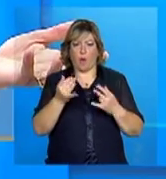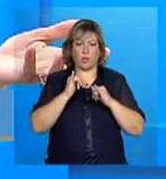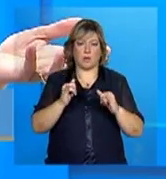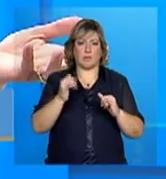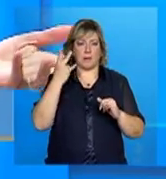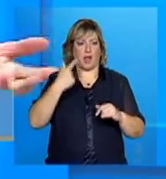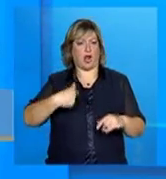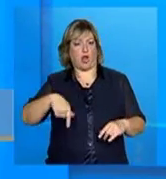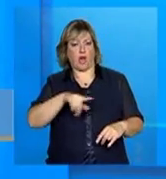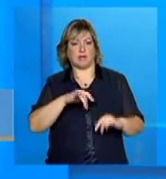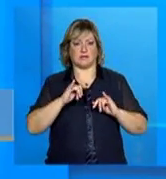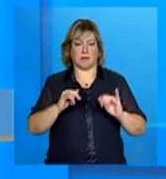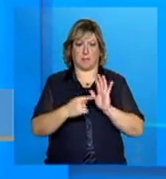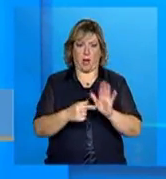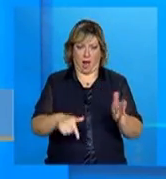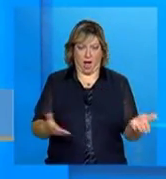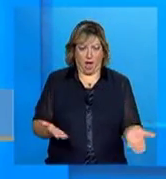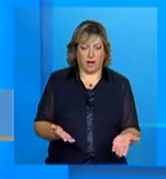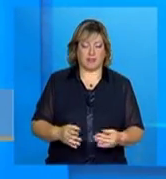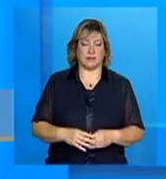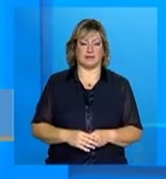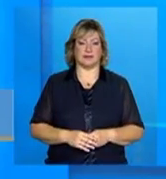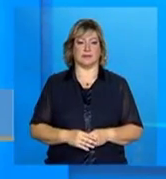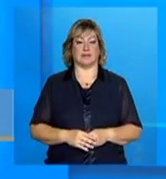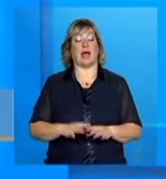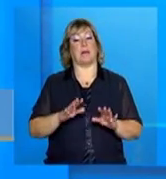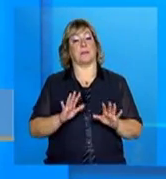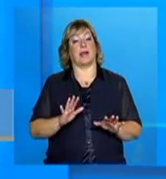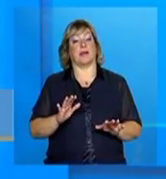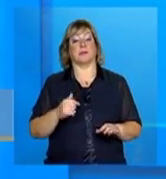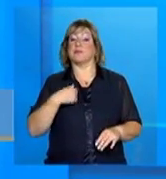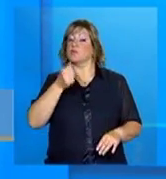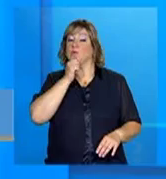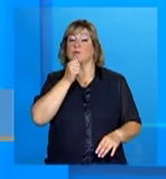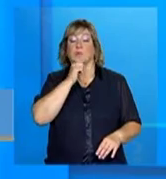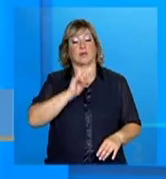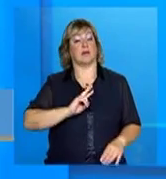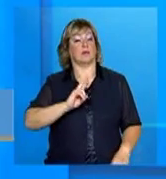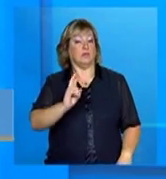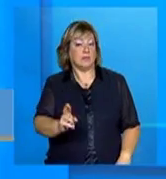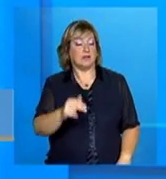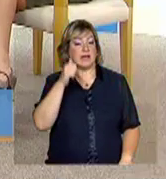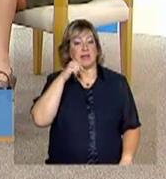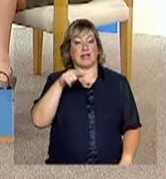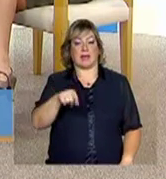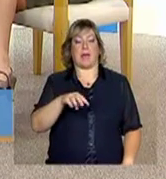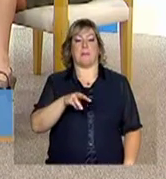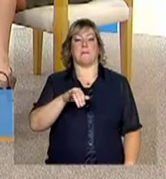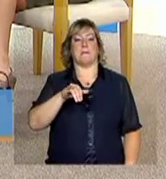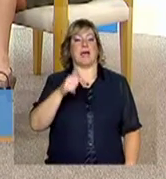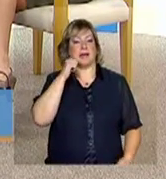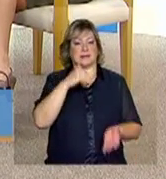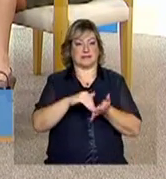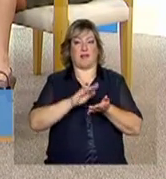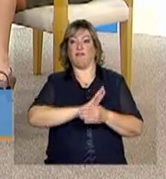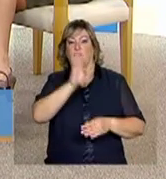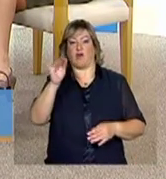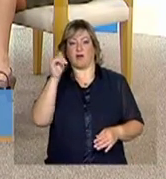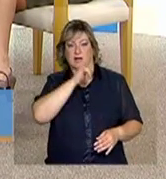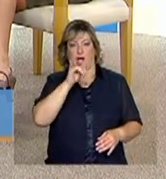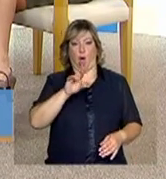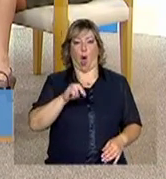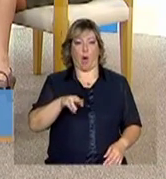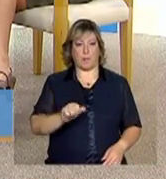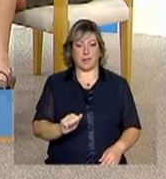estar informando aí em primeira mão para todo mundo? Bem, não tenho ainda os resultados da visita da secretária Maia a Roma, mas, enfim, a secretaria